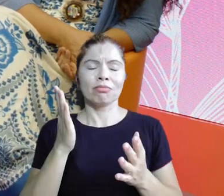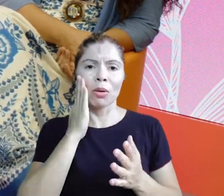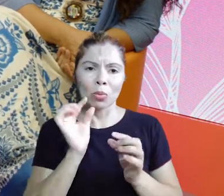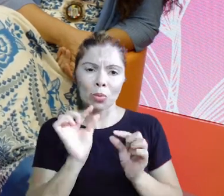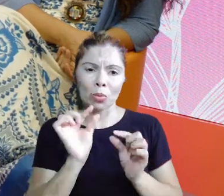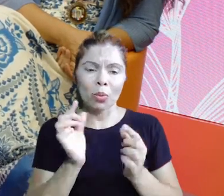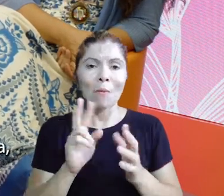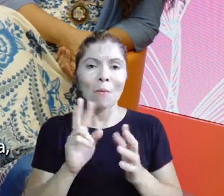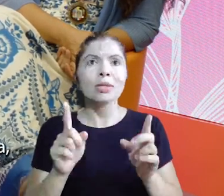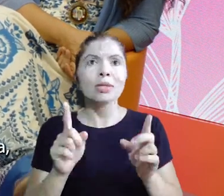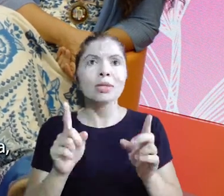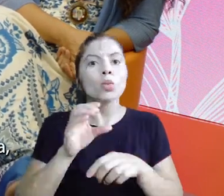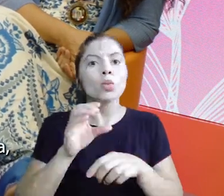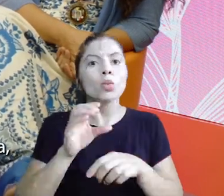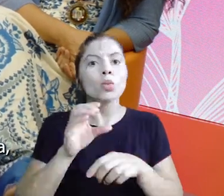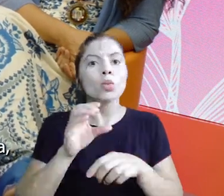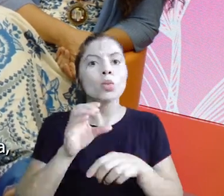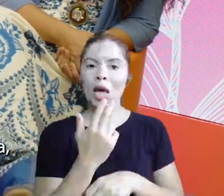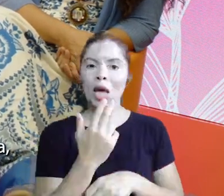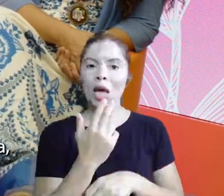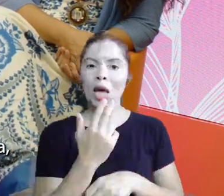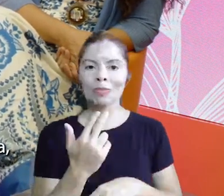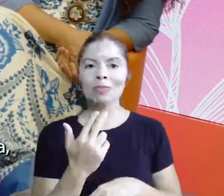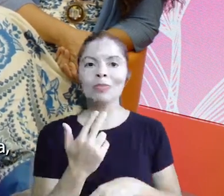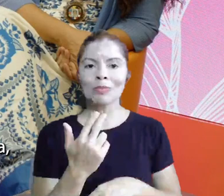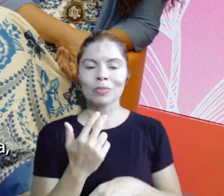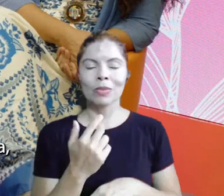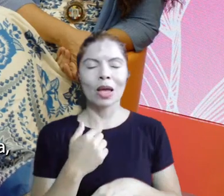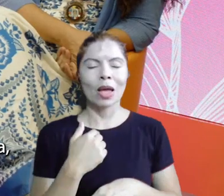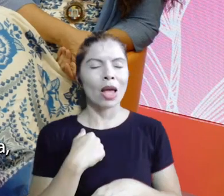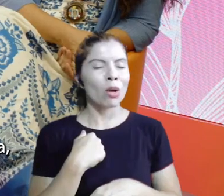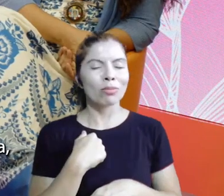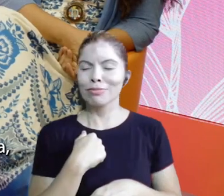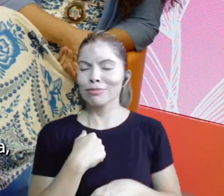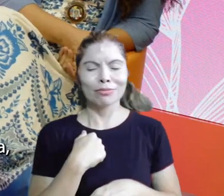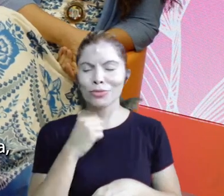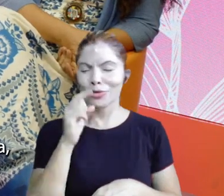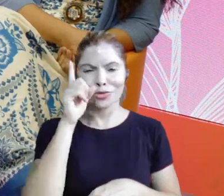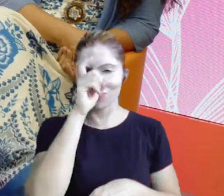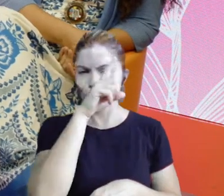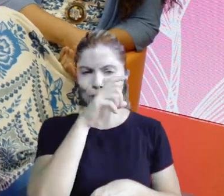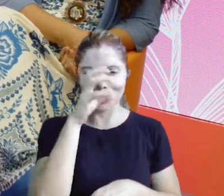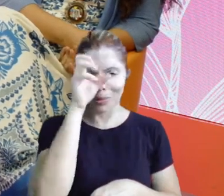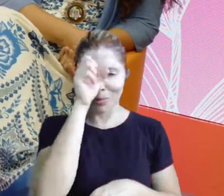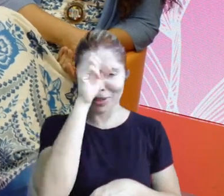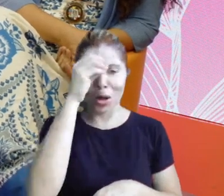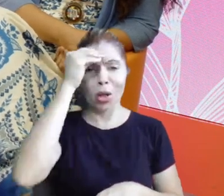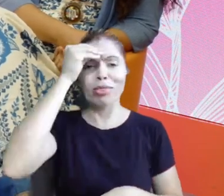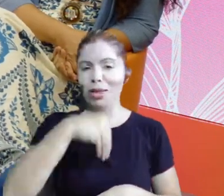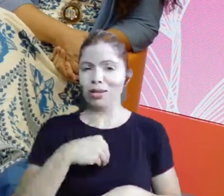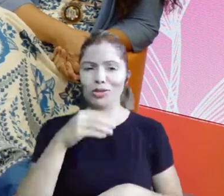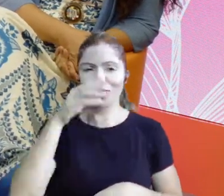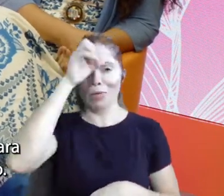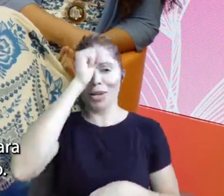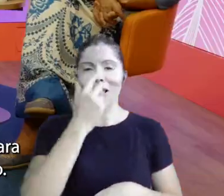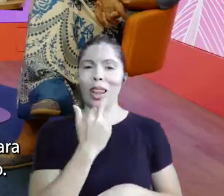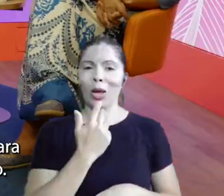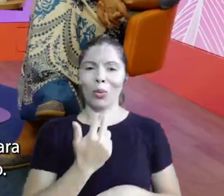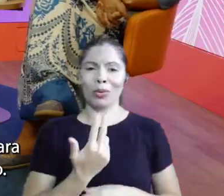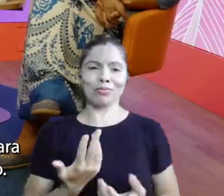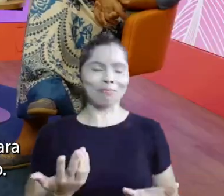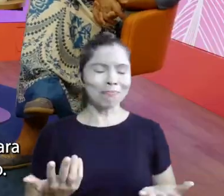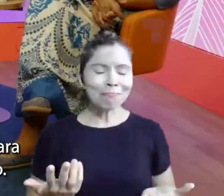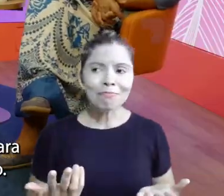e eu fazia uma segunda língua. Gente, não nasci para a segunda língua, pelo amor de Deus, desisti da segunda língua. Eu não